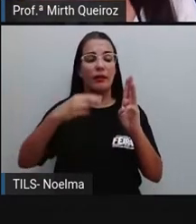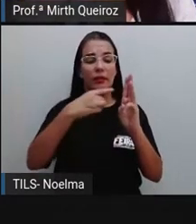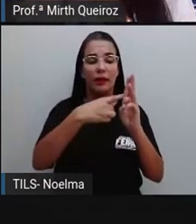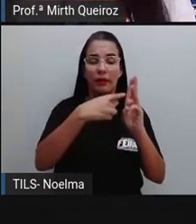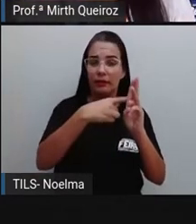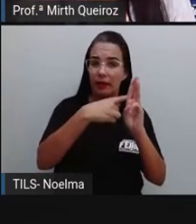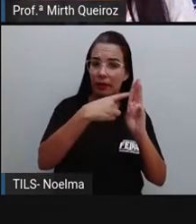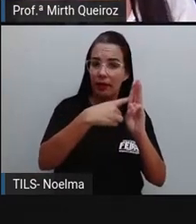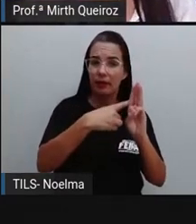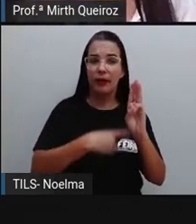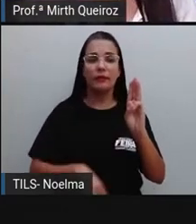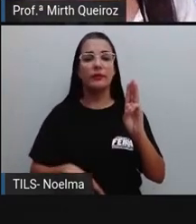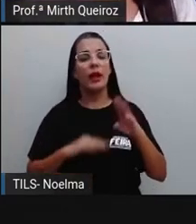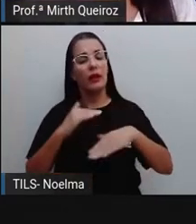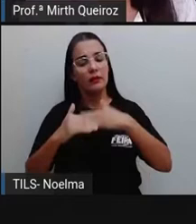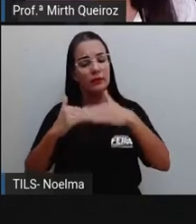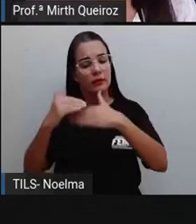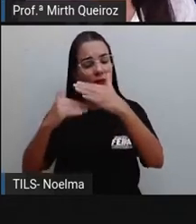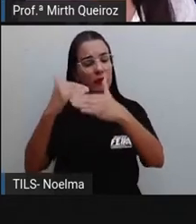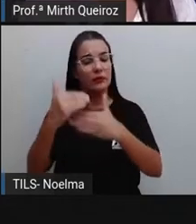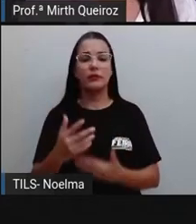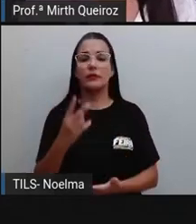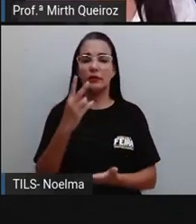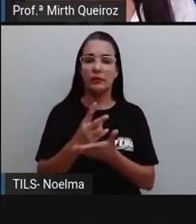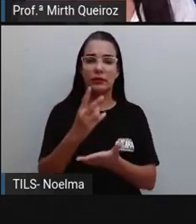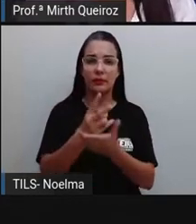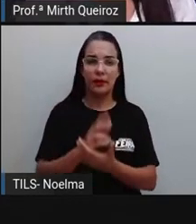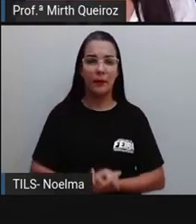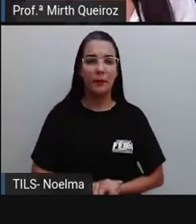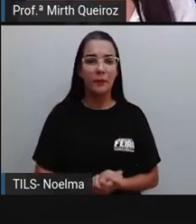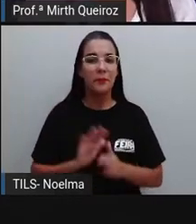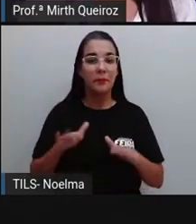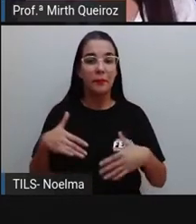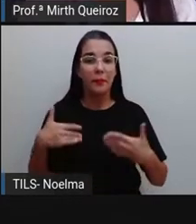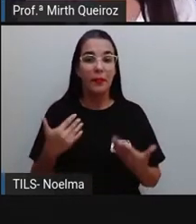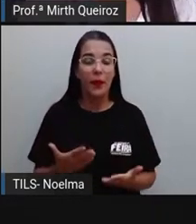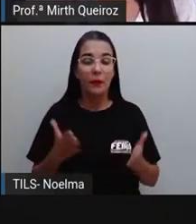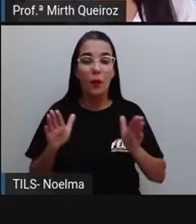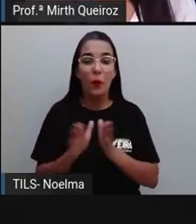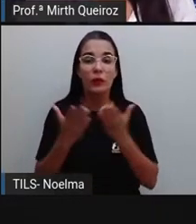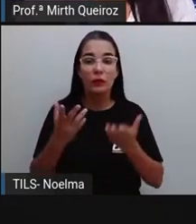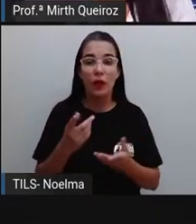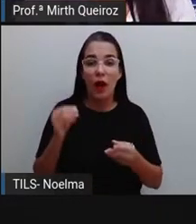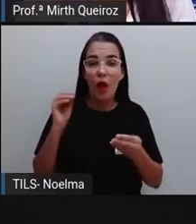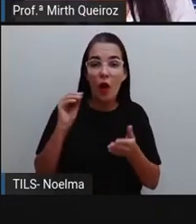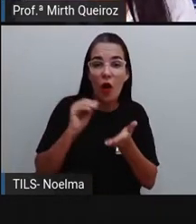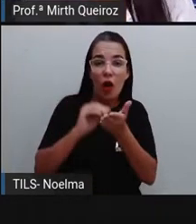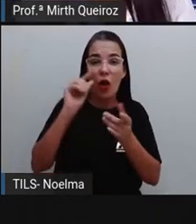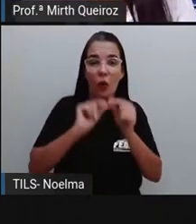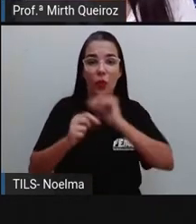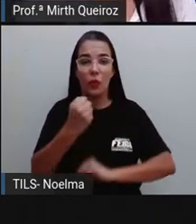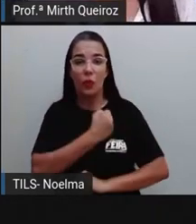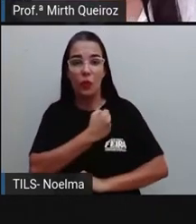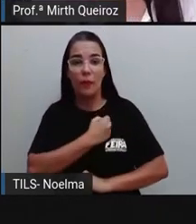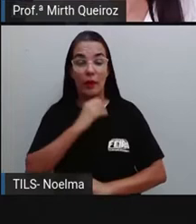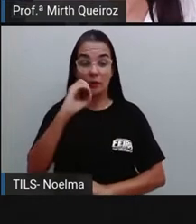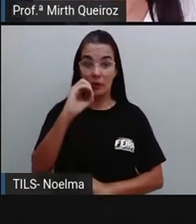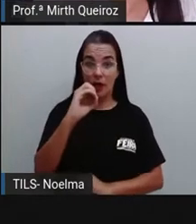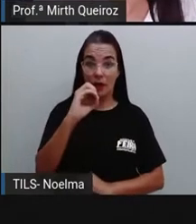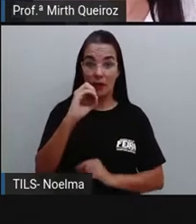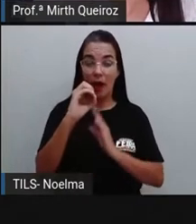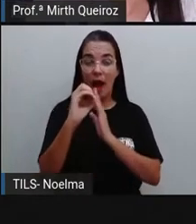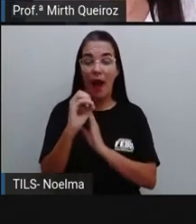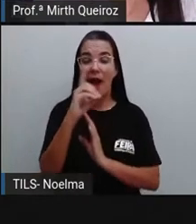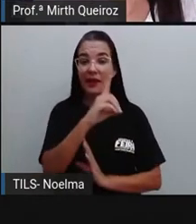quantas centenas têm um número e assim sucessivamente. Nesse sistema, quando nós colocamos o numeral 0